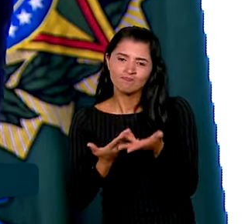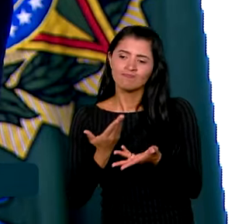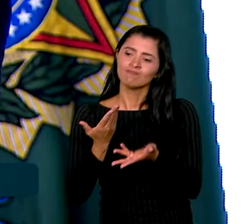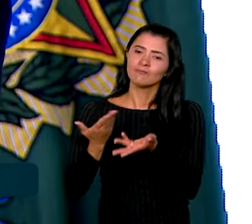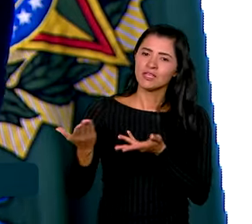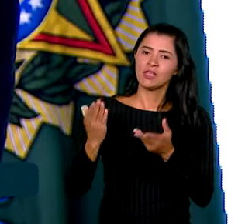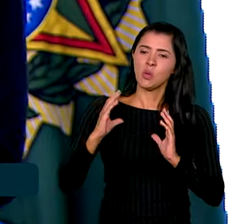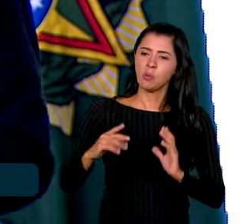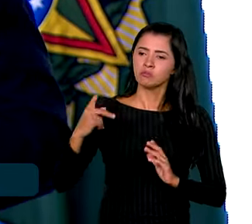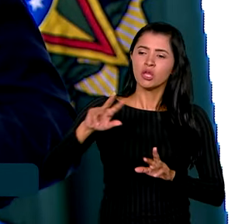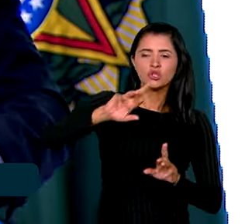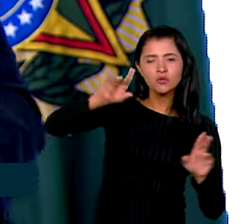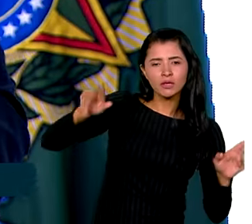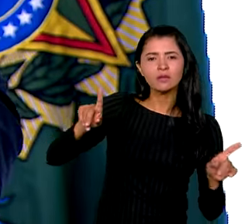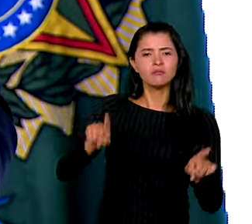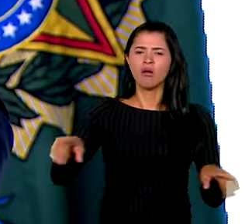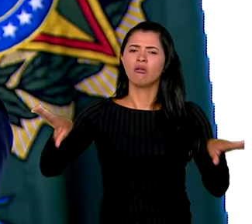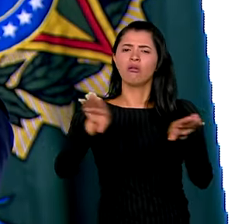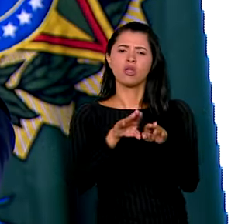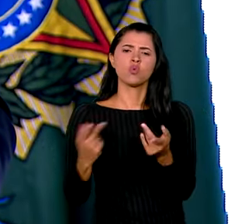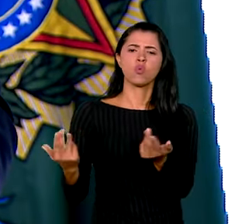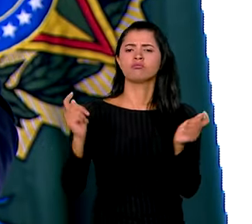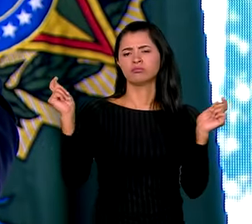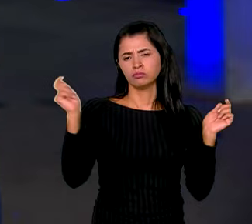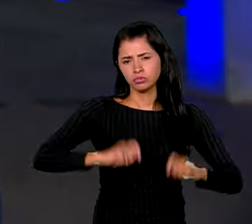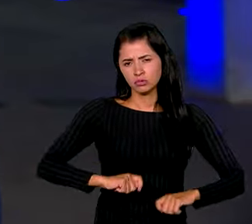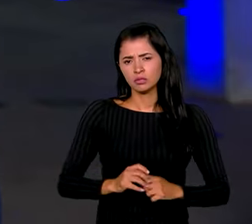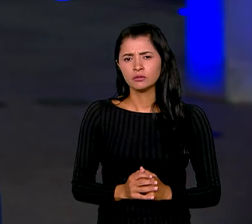com as suas diferenças e igualdade de condições.